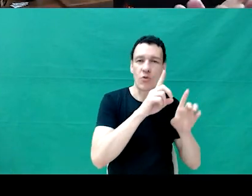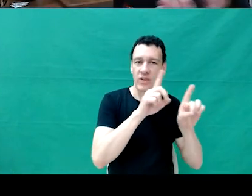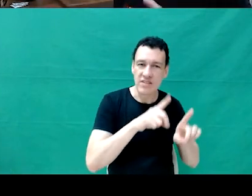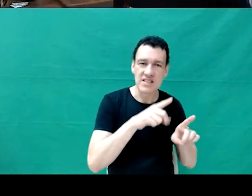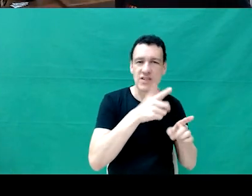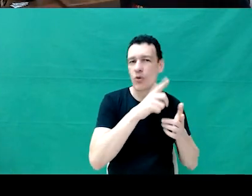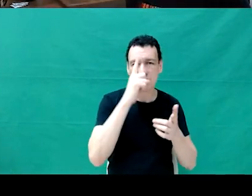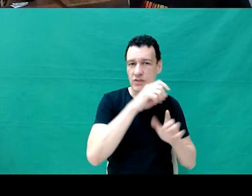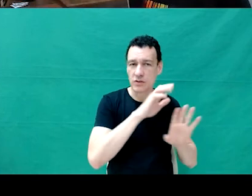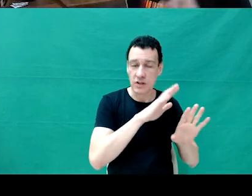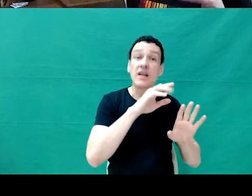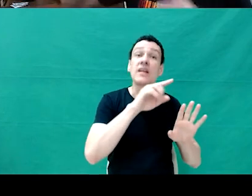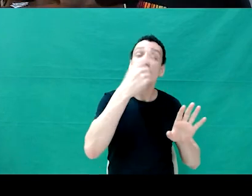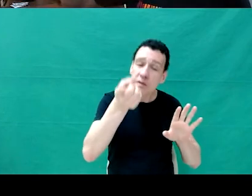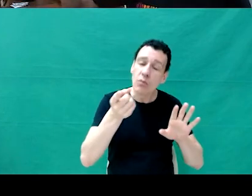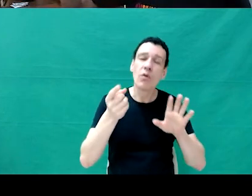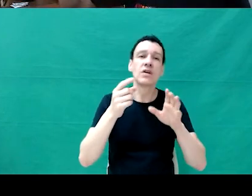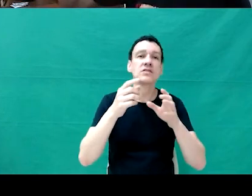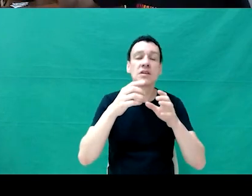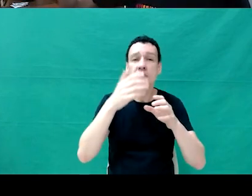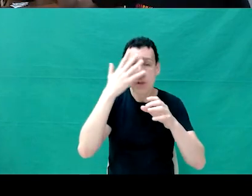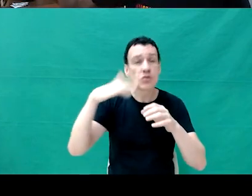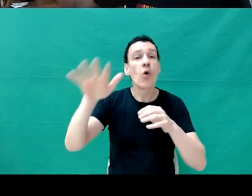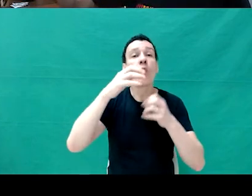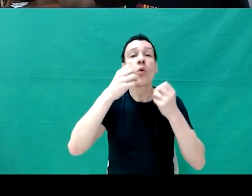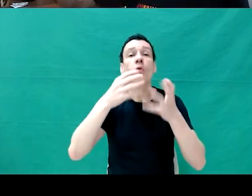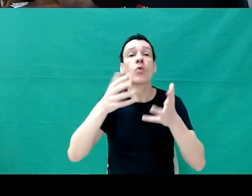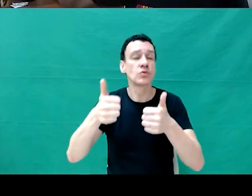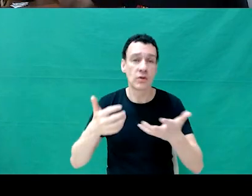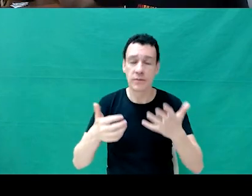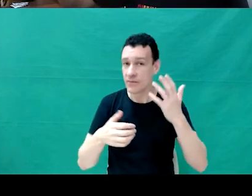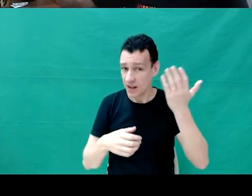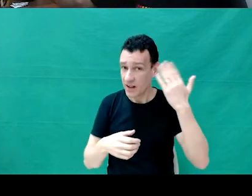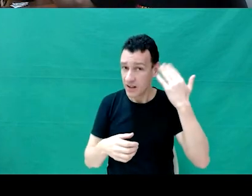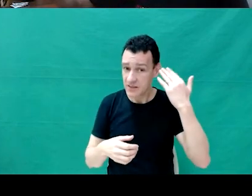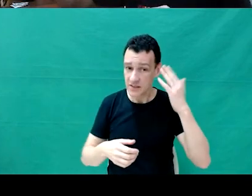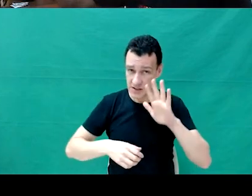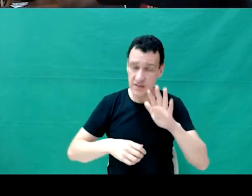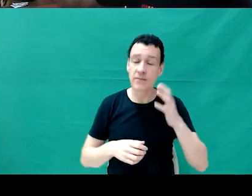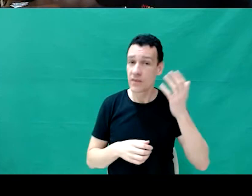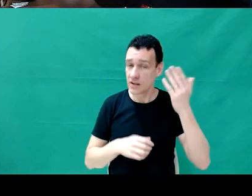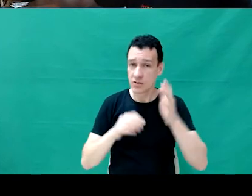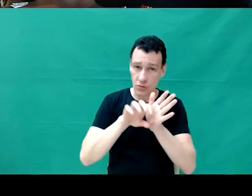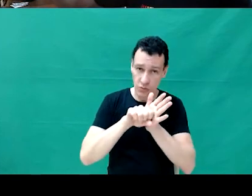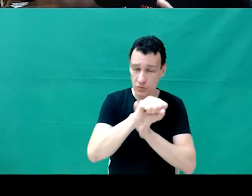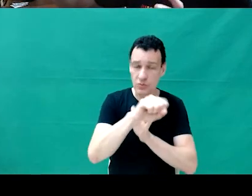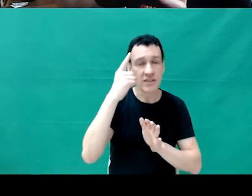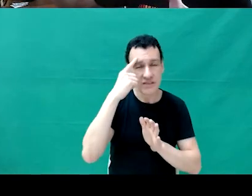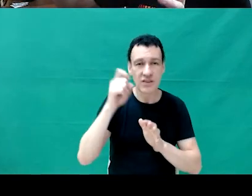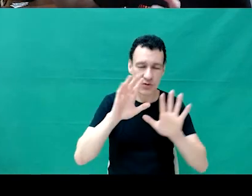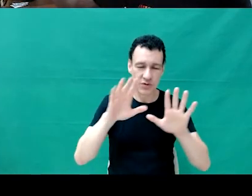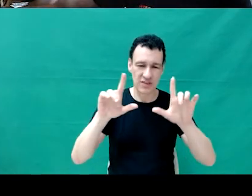Lens, ele foi criado para identificar imagens, uma inteligência artificial que enxerga por você, que foi utilizada para